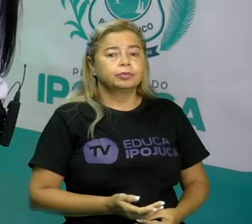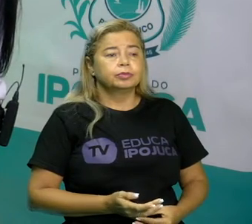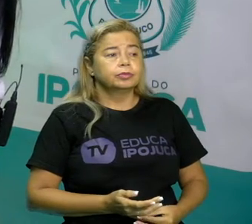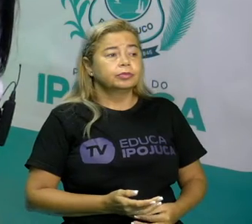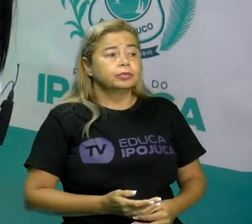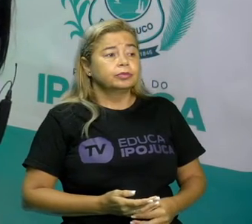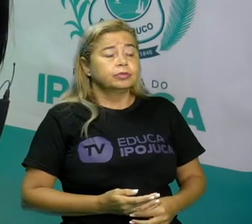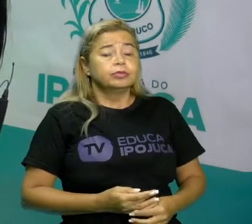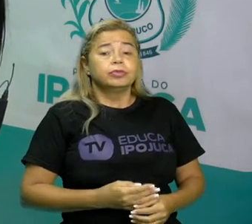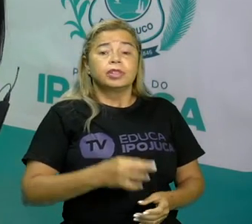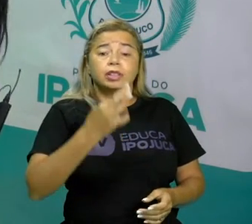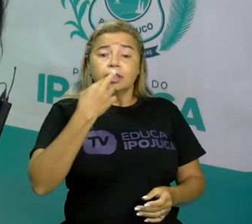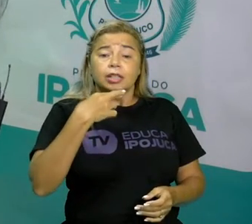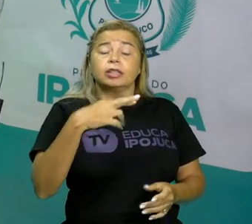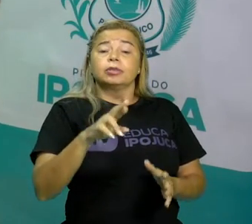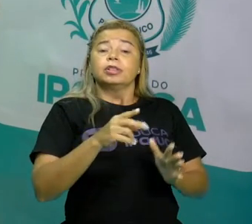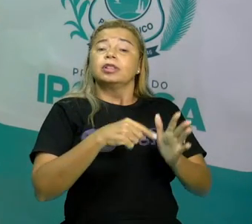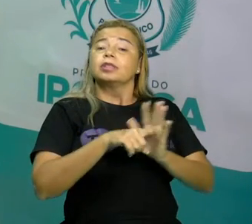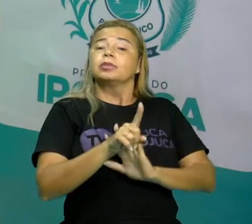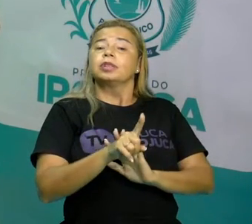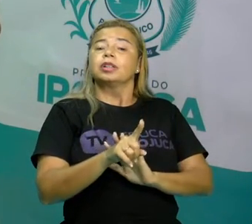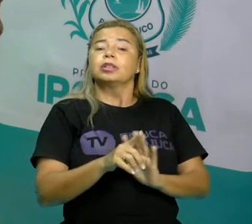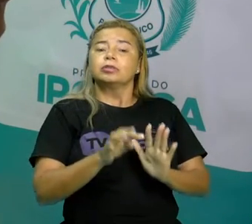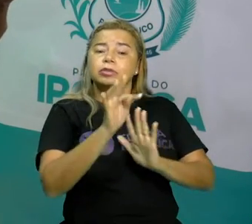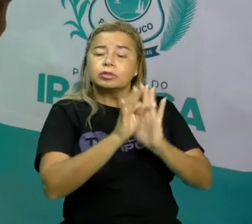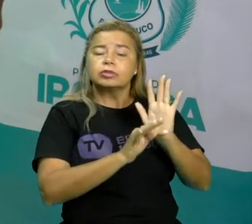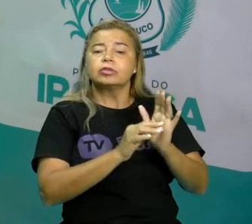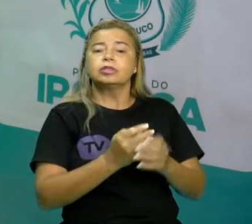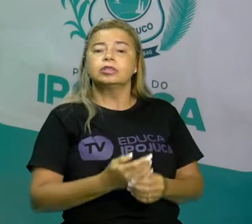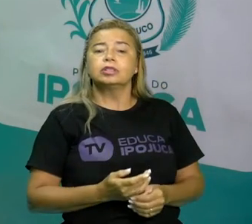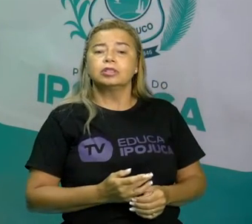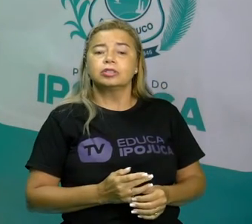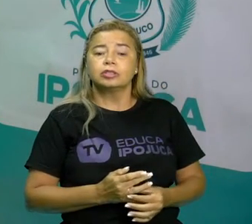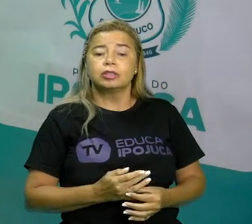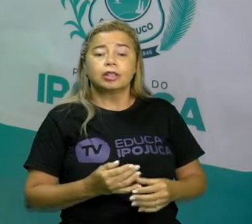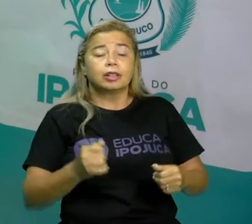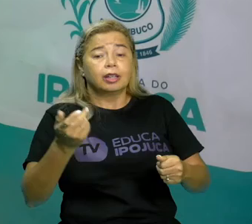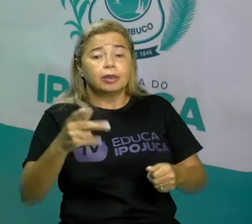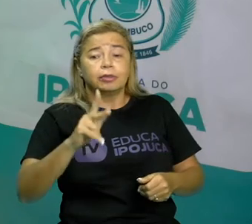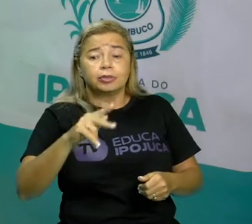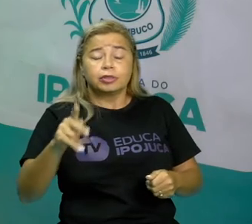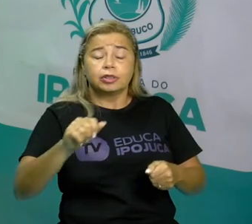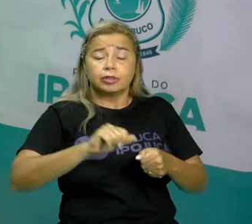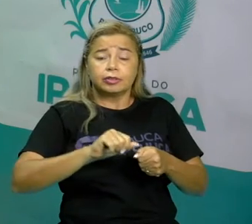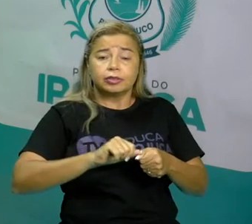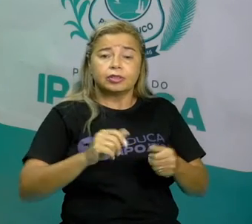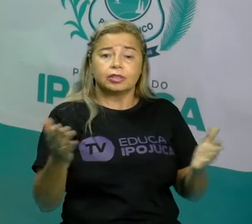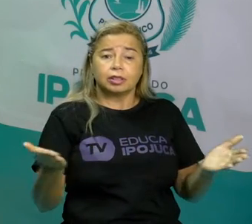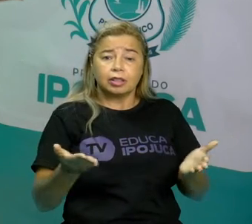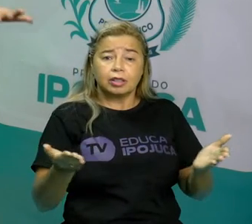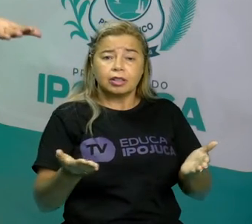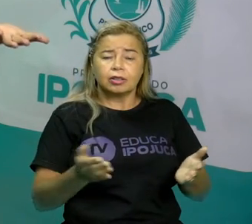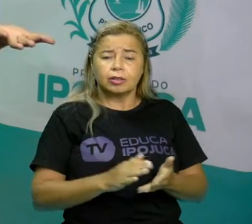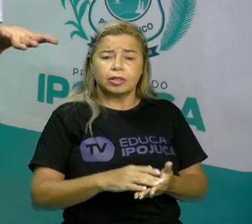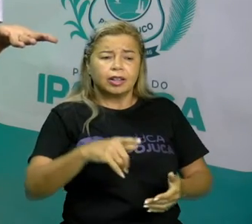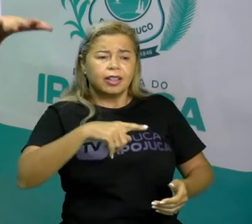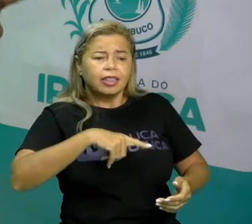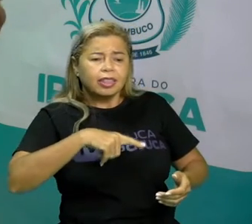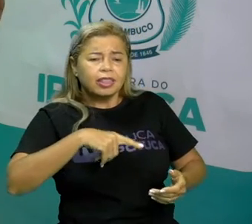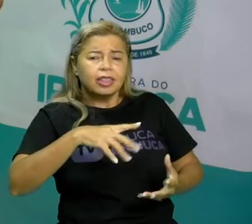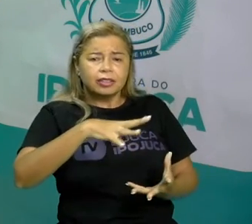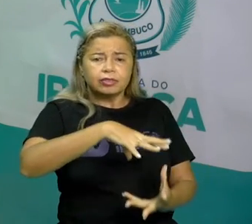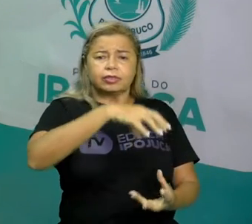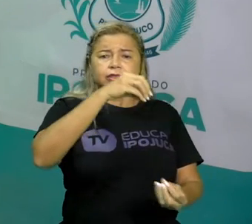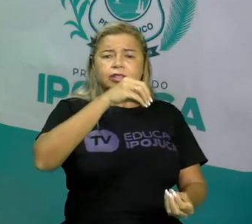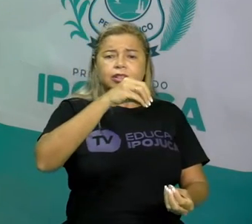Responder perguntas sobre o texto, foi isso que eu estava fazendo aqui com vocês. Eu estava, tinha fantasma, não tinha fantasma,